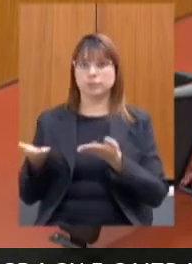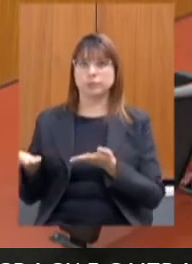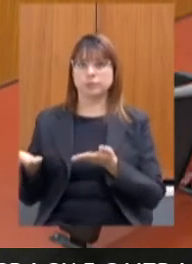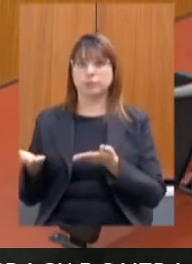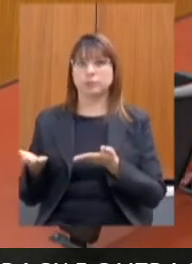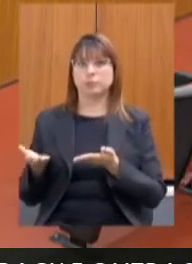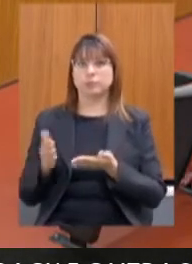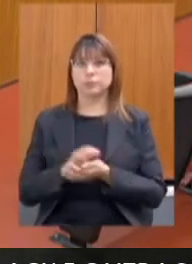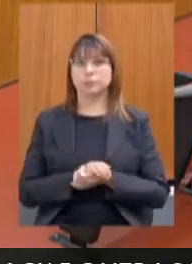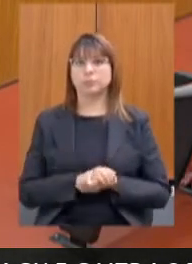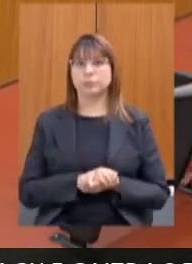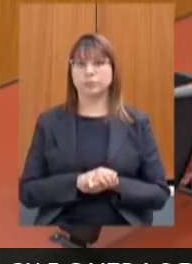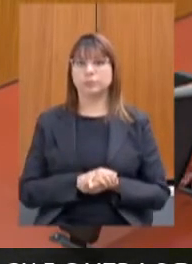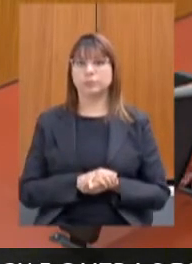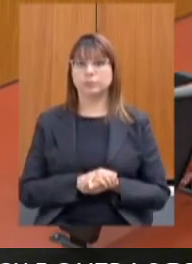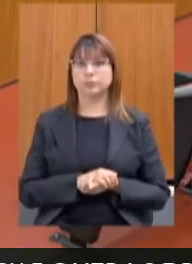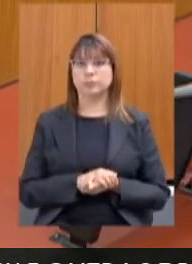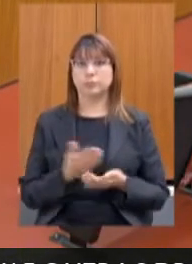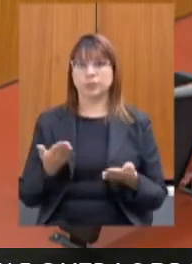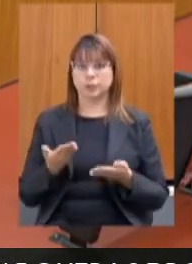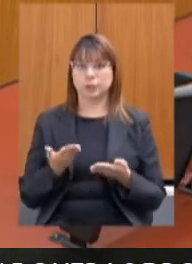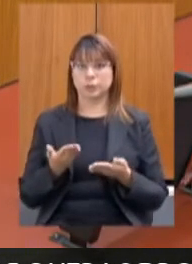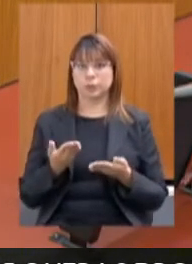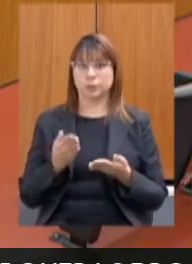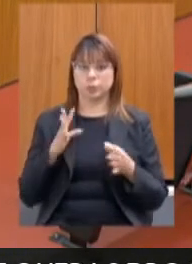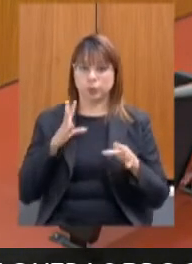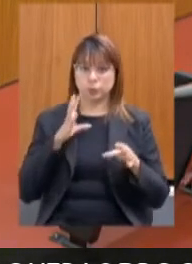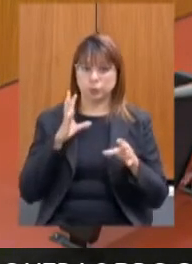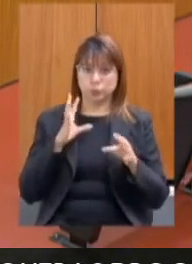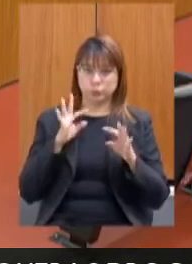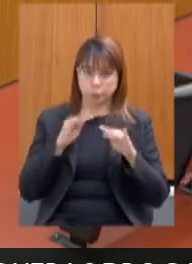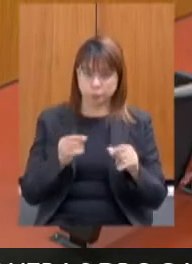vamos colocar isso em votação